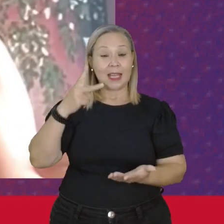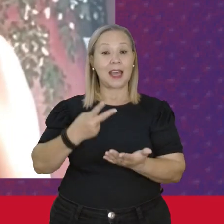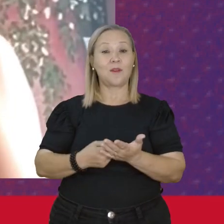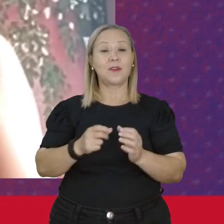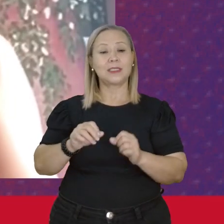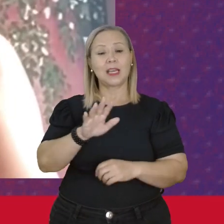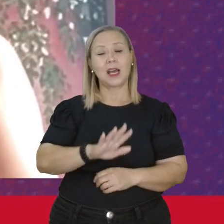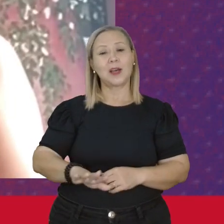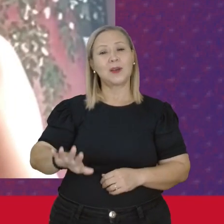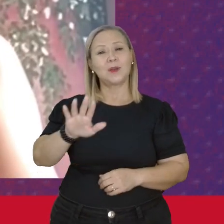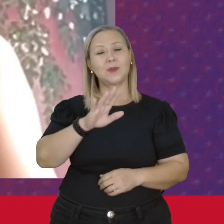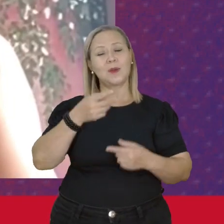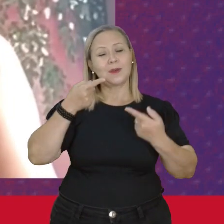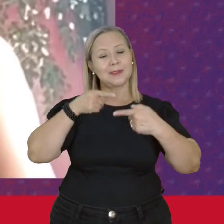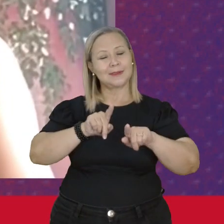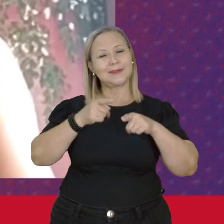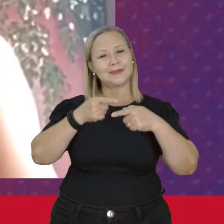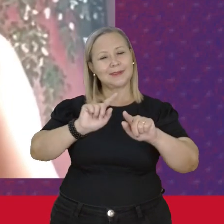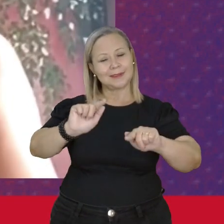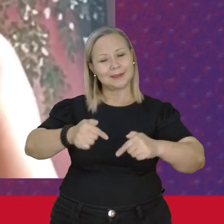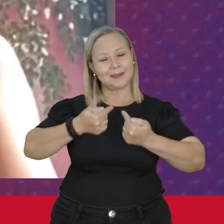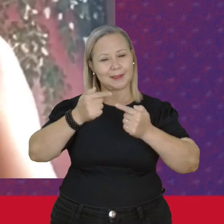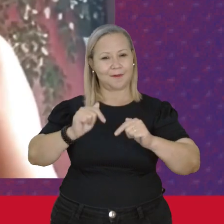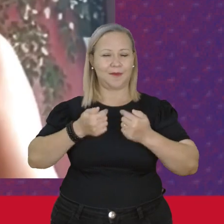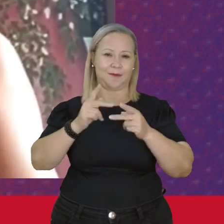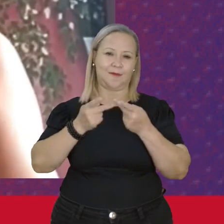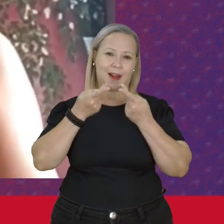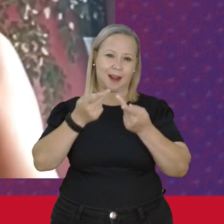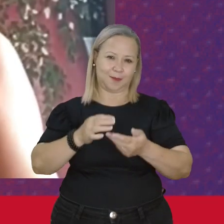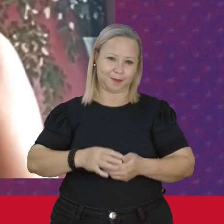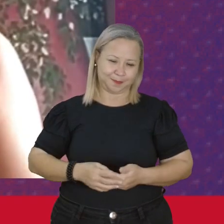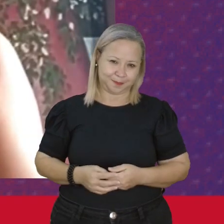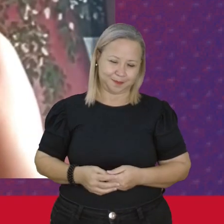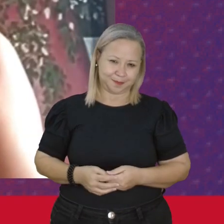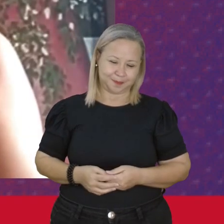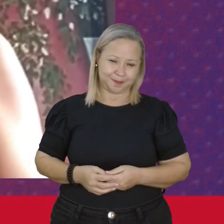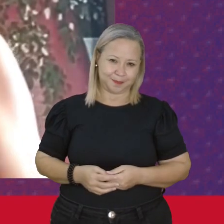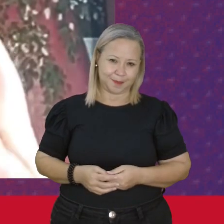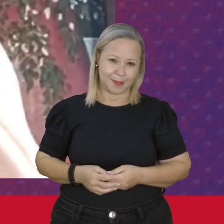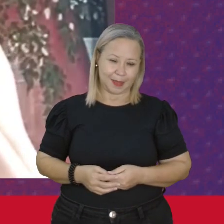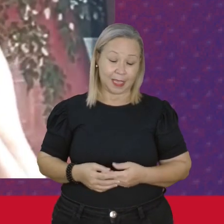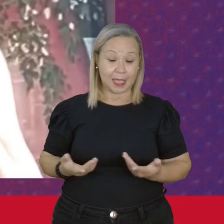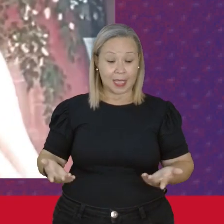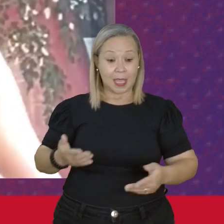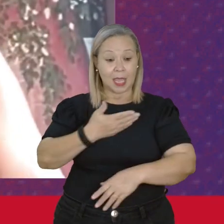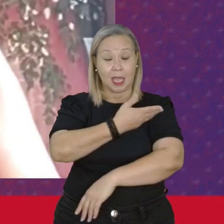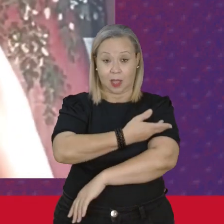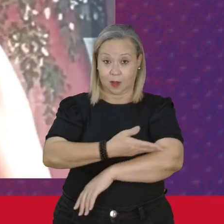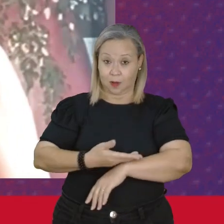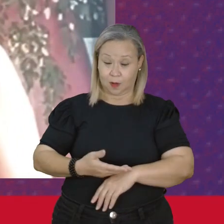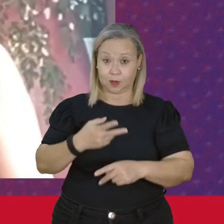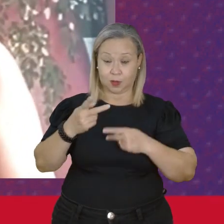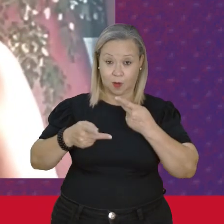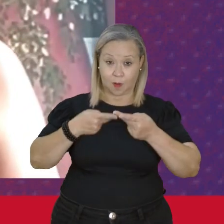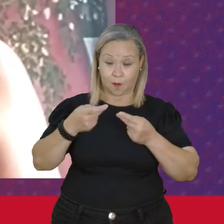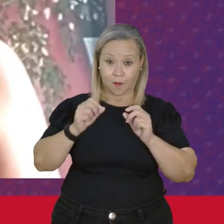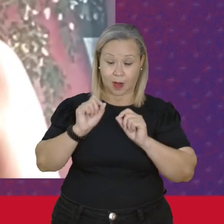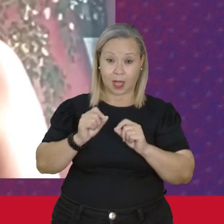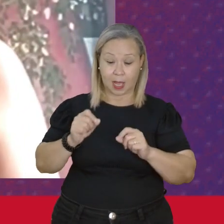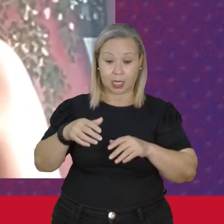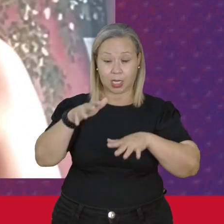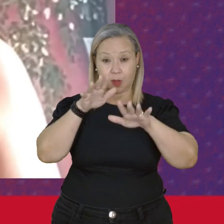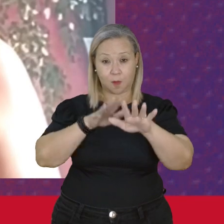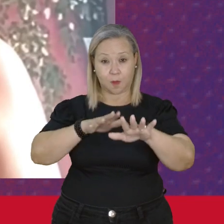Nós Nós falamos No princípio Eu costumo Geralmente dizer Que o movimento De